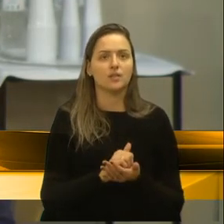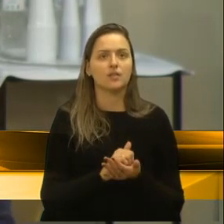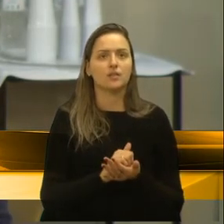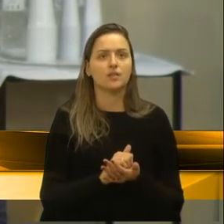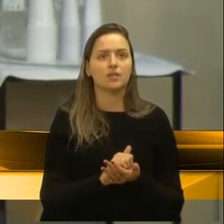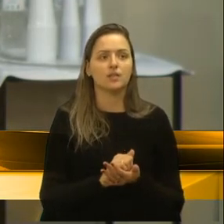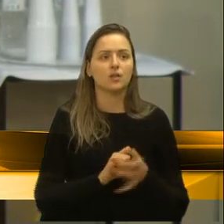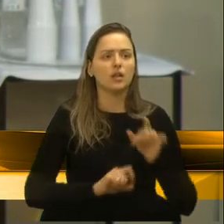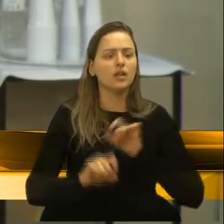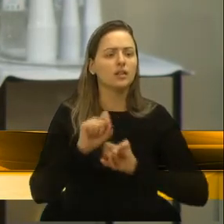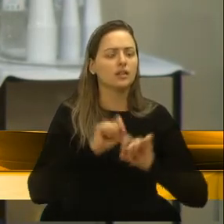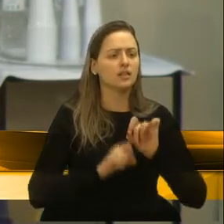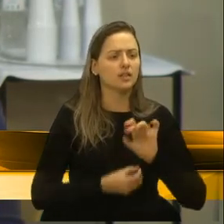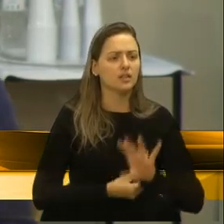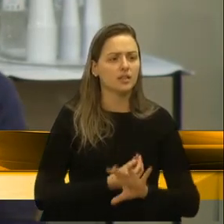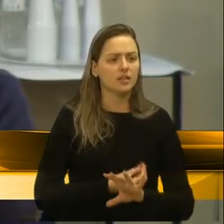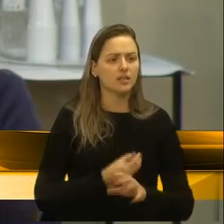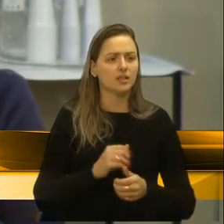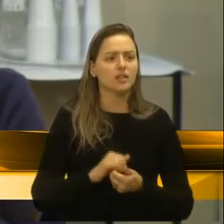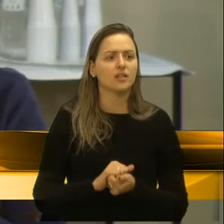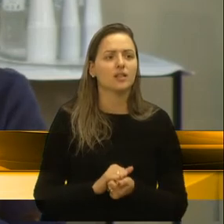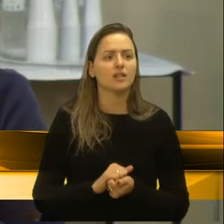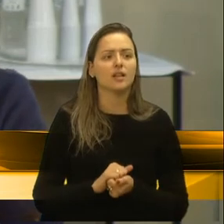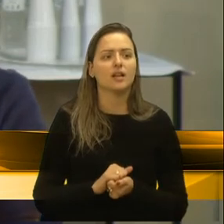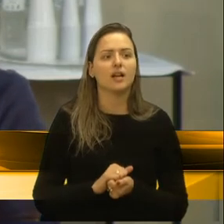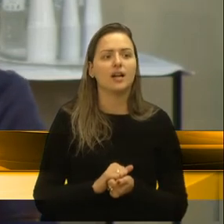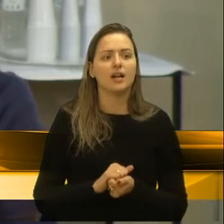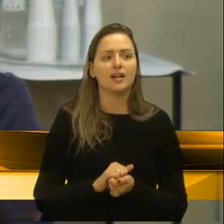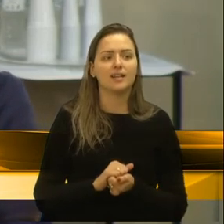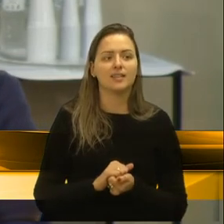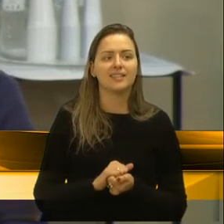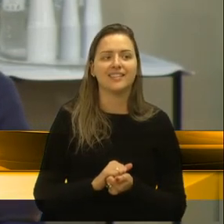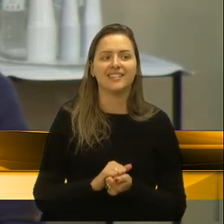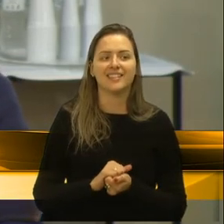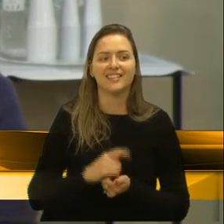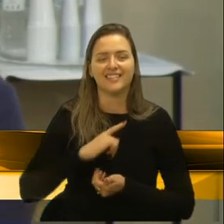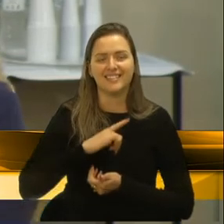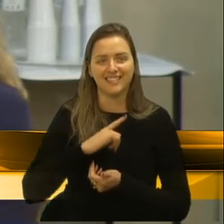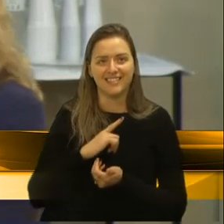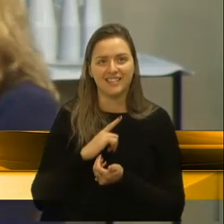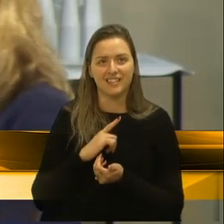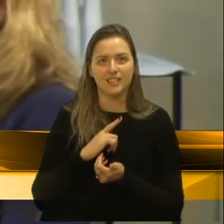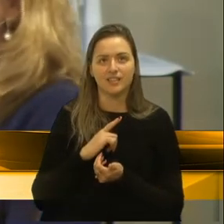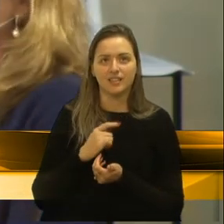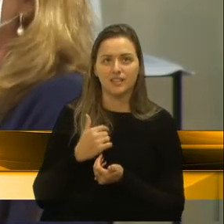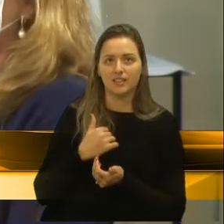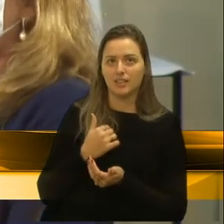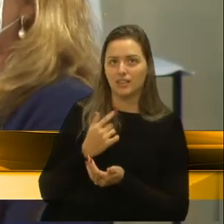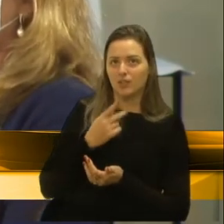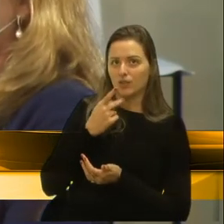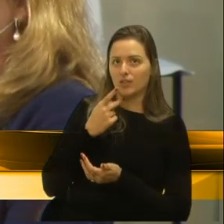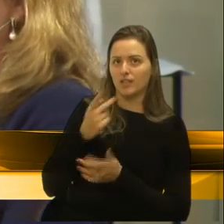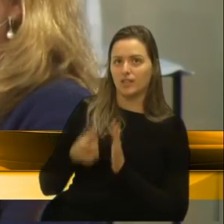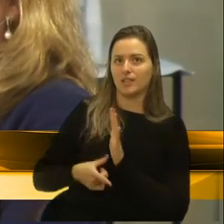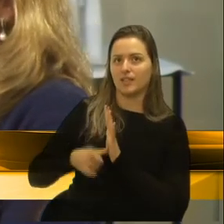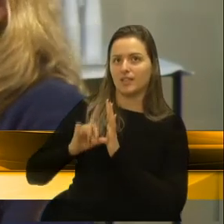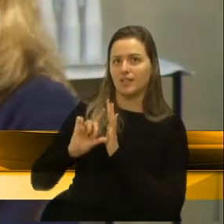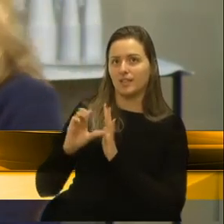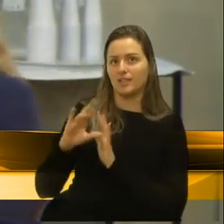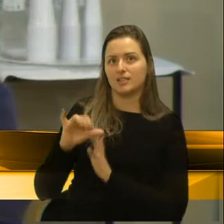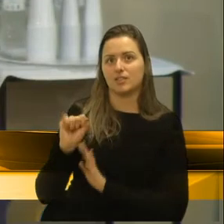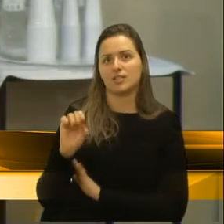vida, a gente tem que acolher... Uma parte, vereadora. A gente tem que acolher... Eu estou falando isso até anterior à crise.